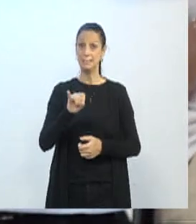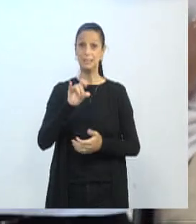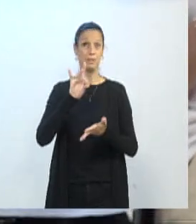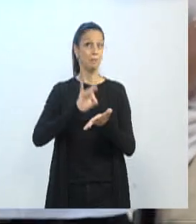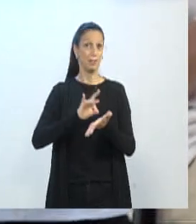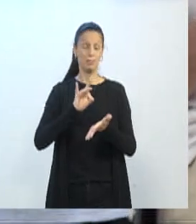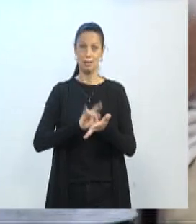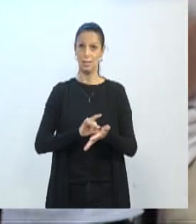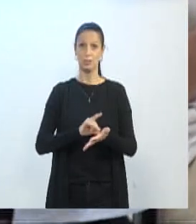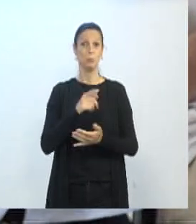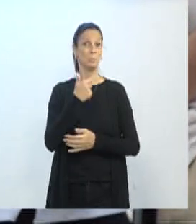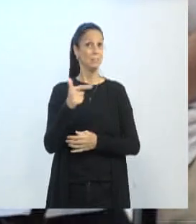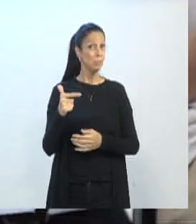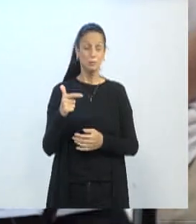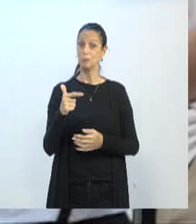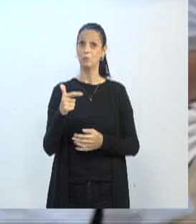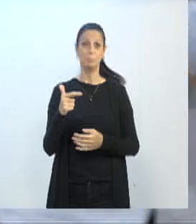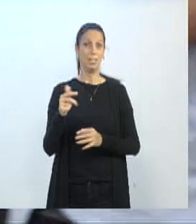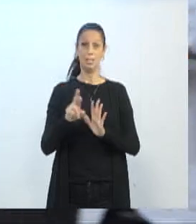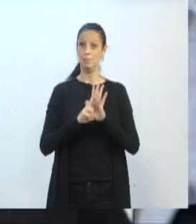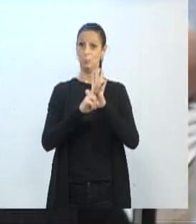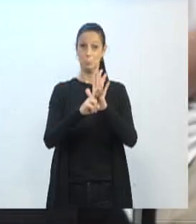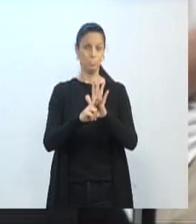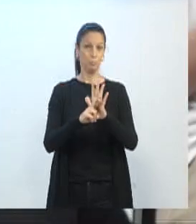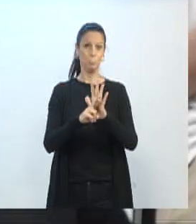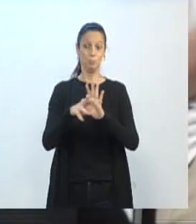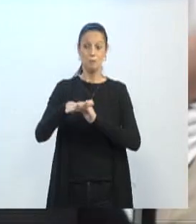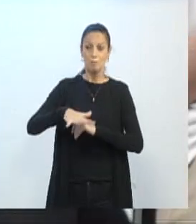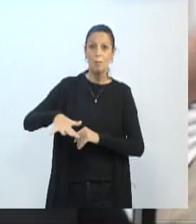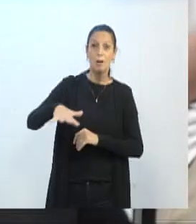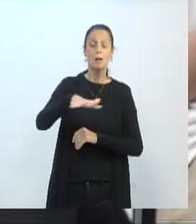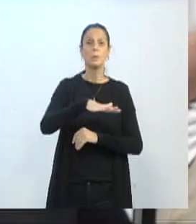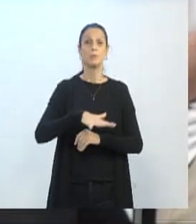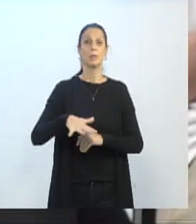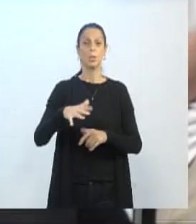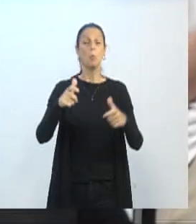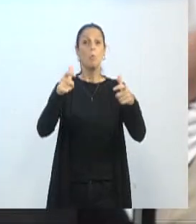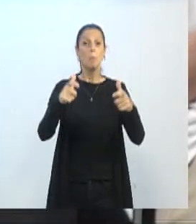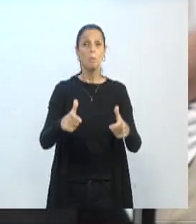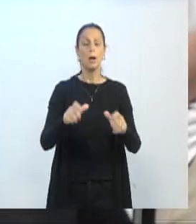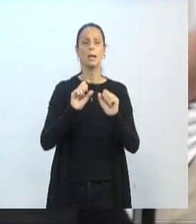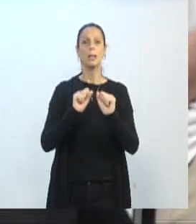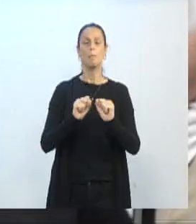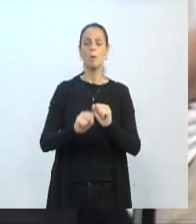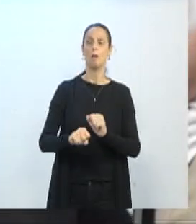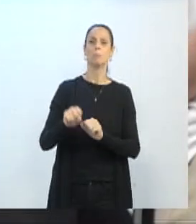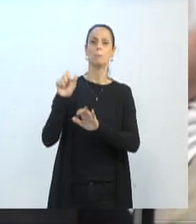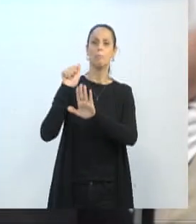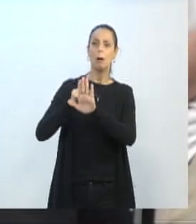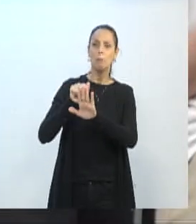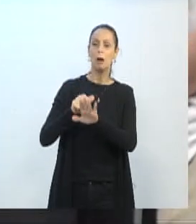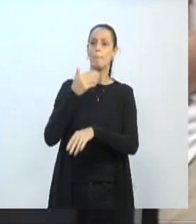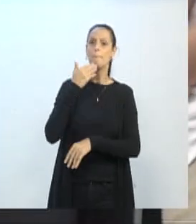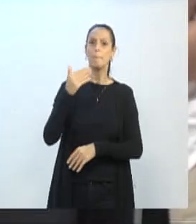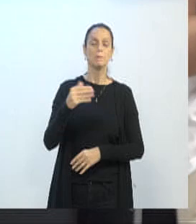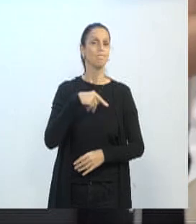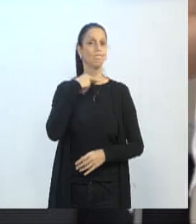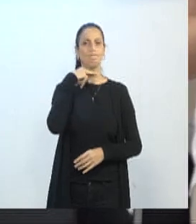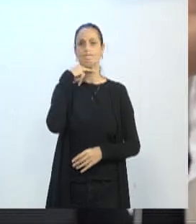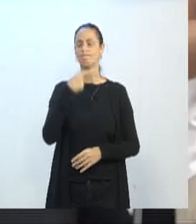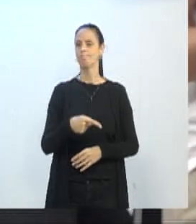representatividade do determinado local que possa ir lá pedir, bater na porta, não vai chegar.